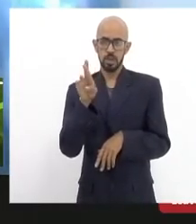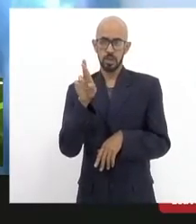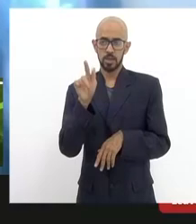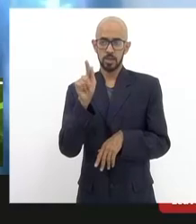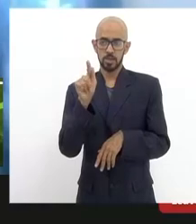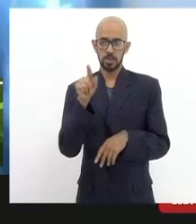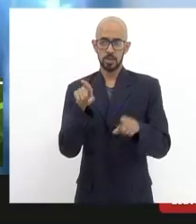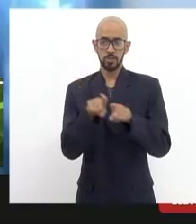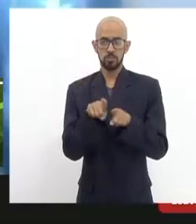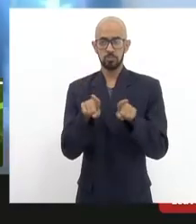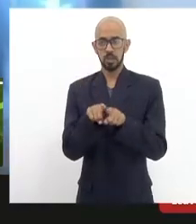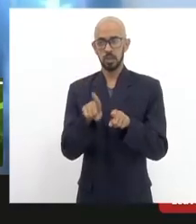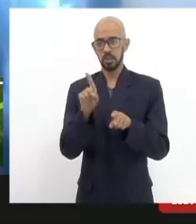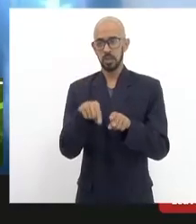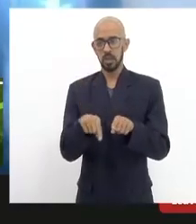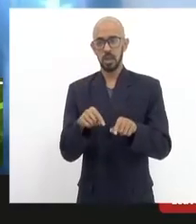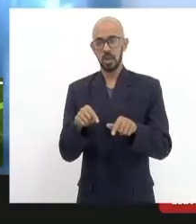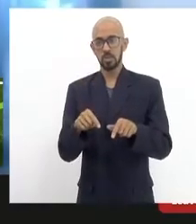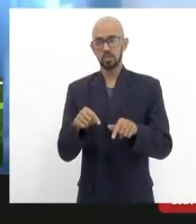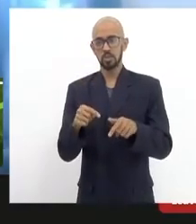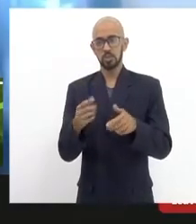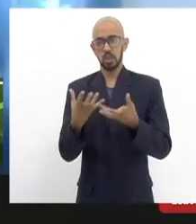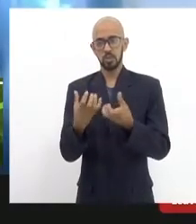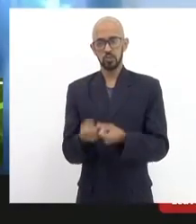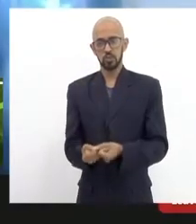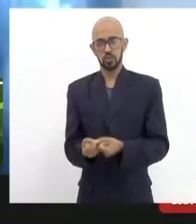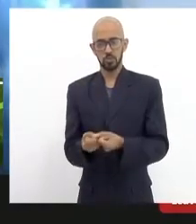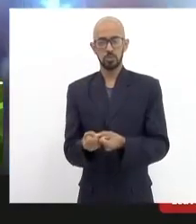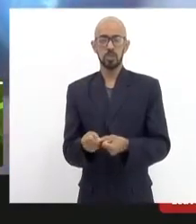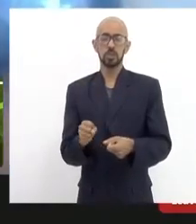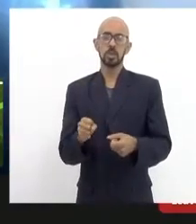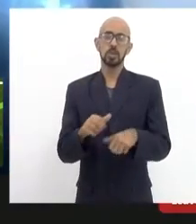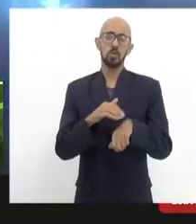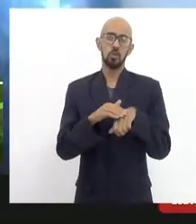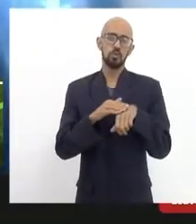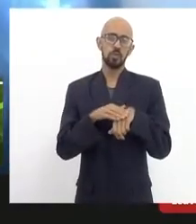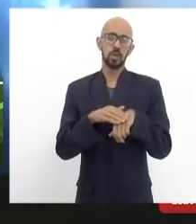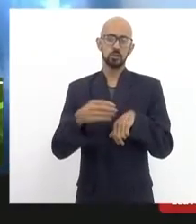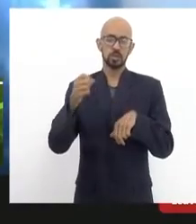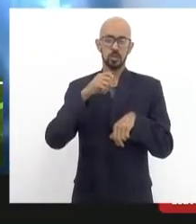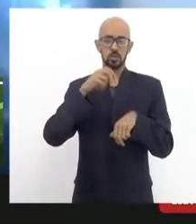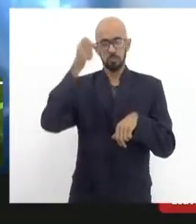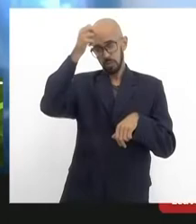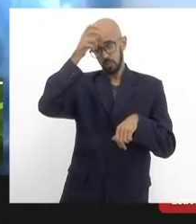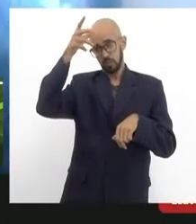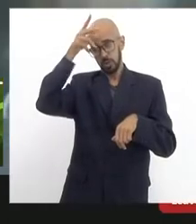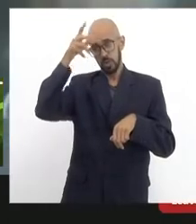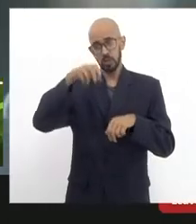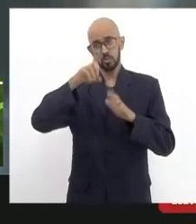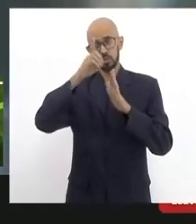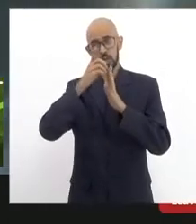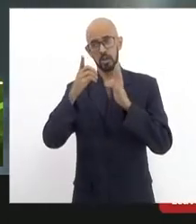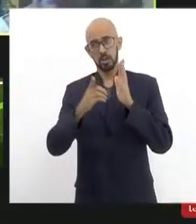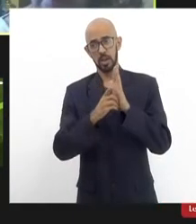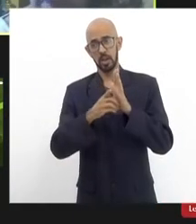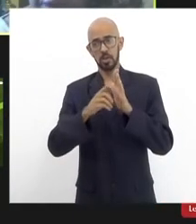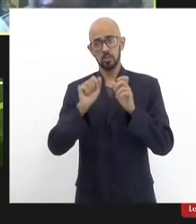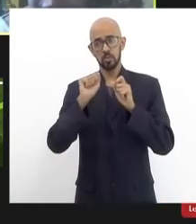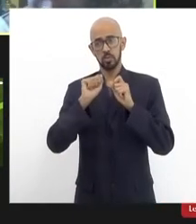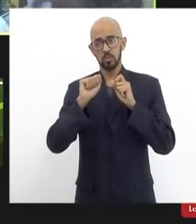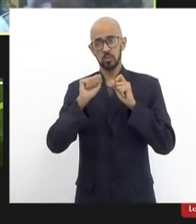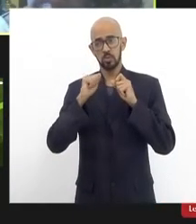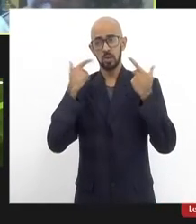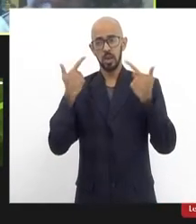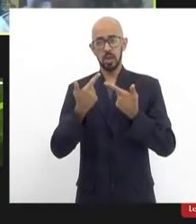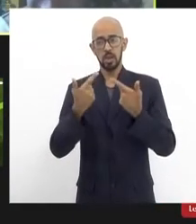tomar posições por exemplo a questão do Eduardo Paes a questão do decreto legislativo a questão do dinheiro a reunião